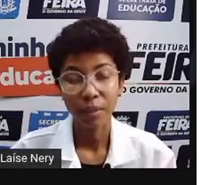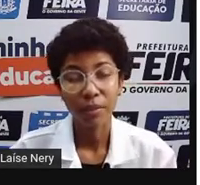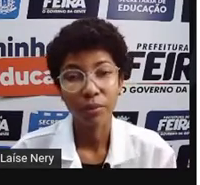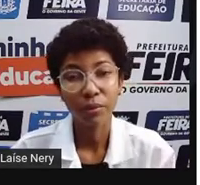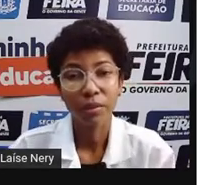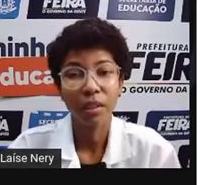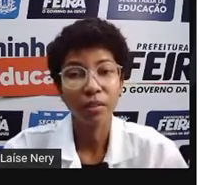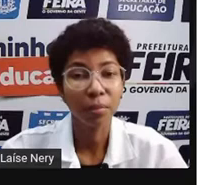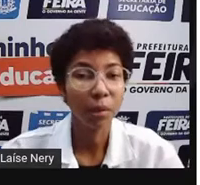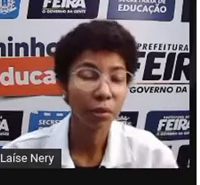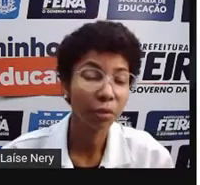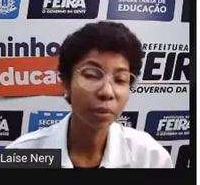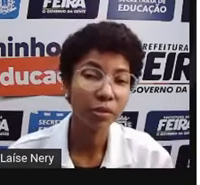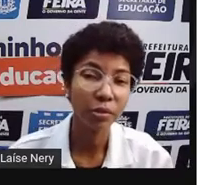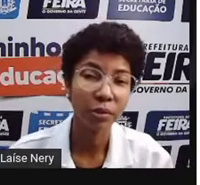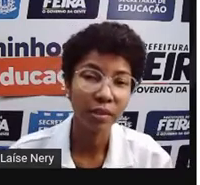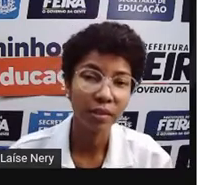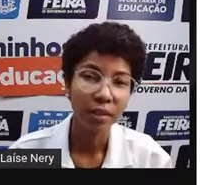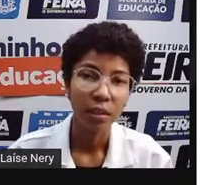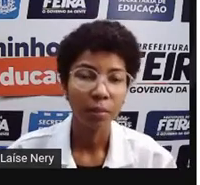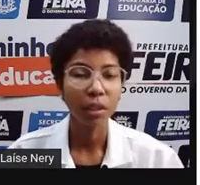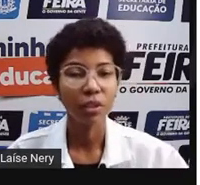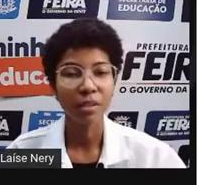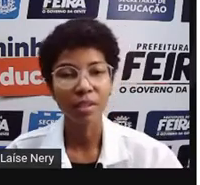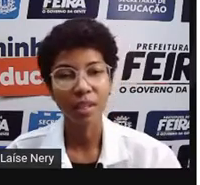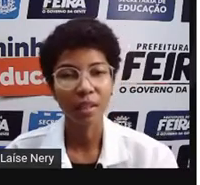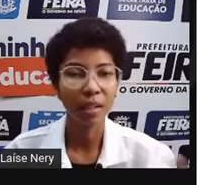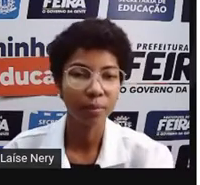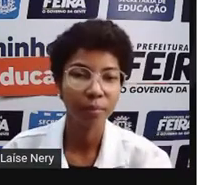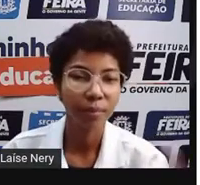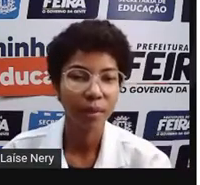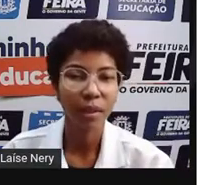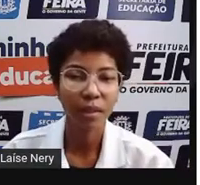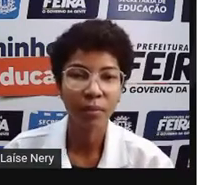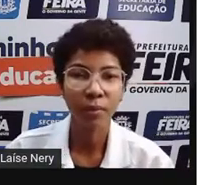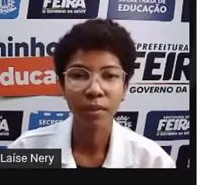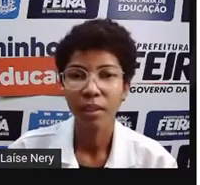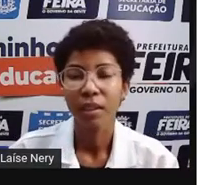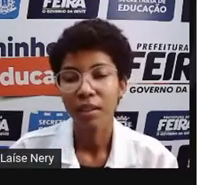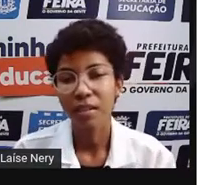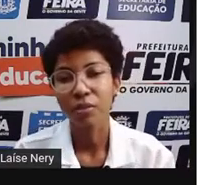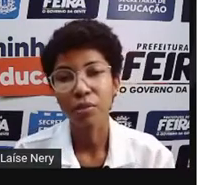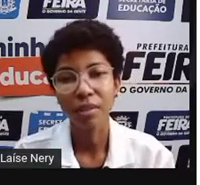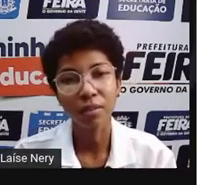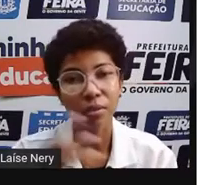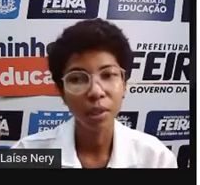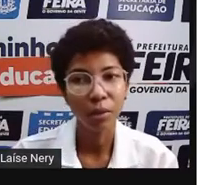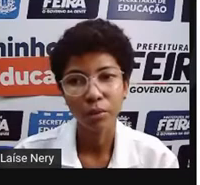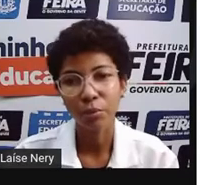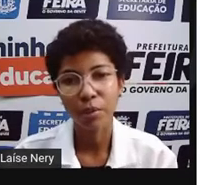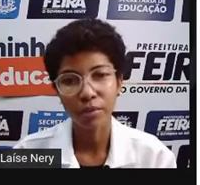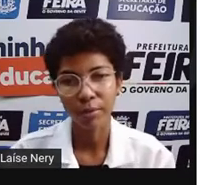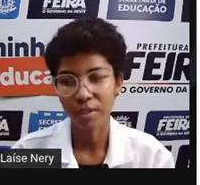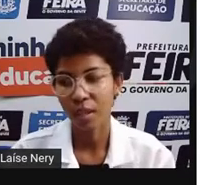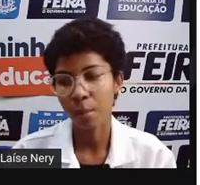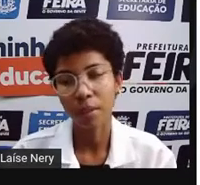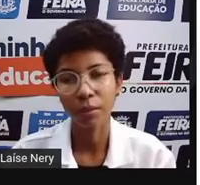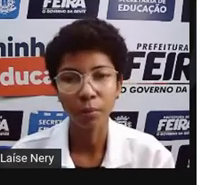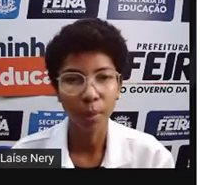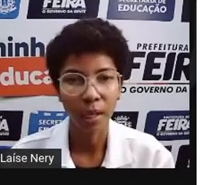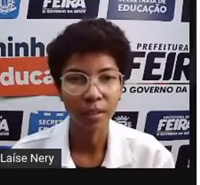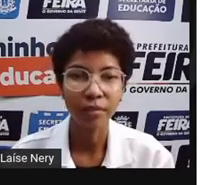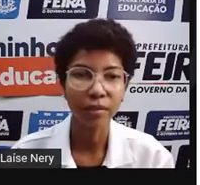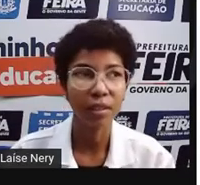Mas são 200 milhões de pessoas. Imagina se cada uma dessas 200 milhões de pessoas que